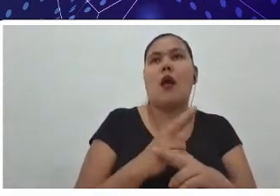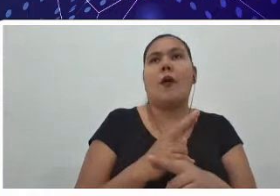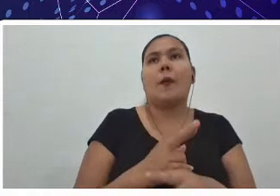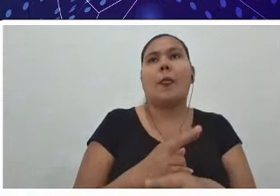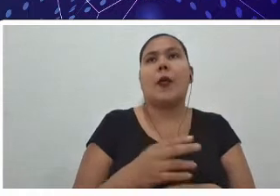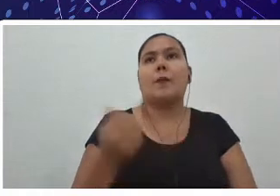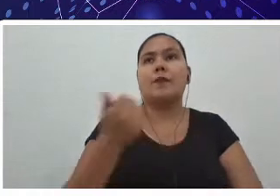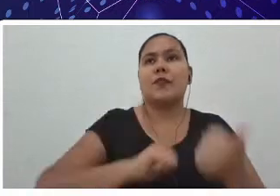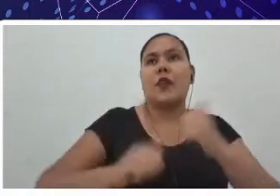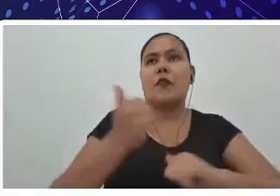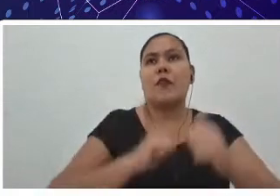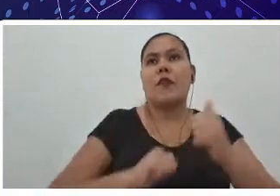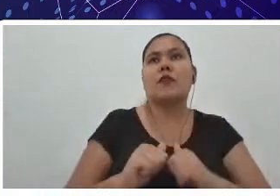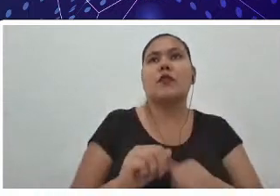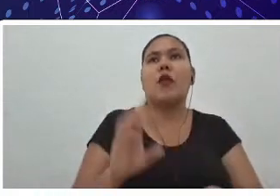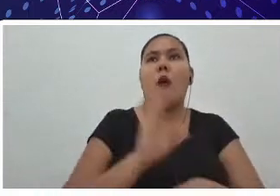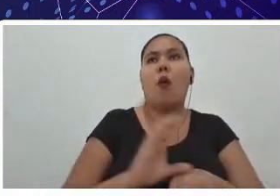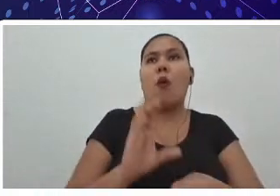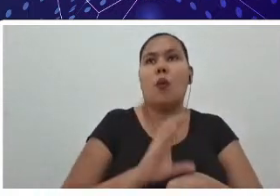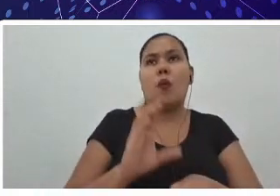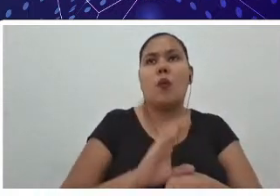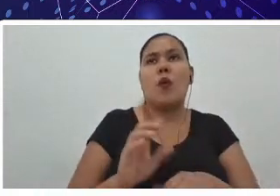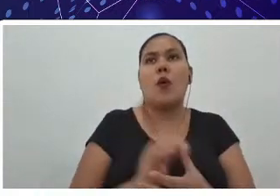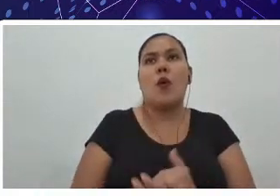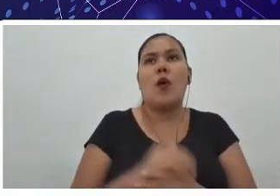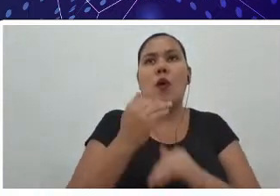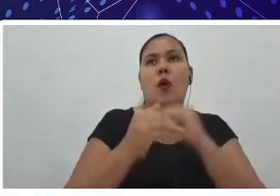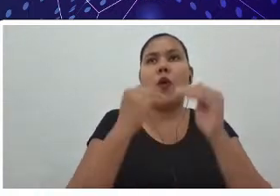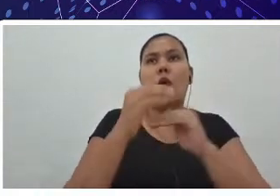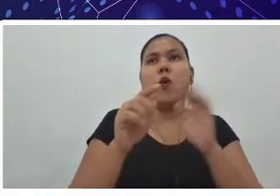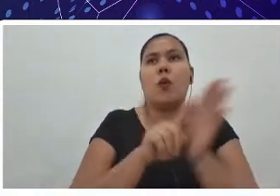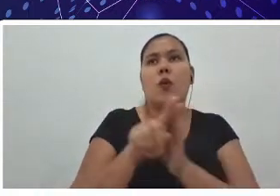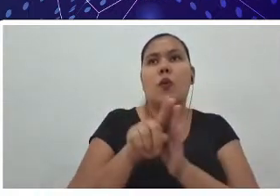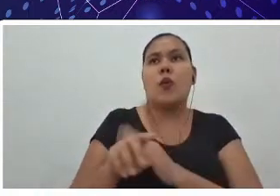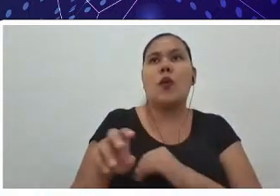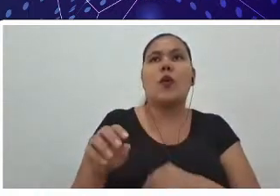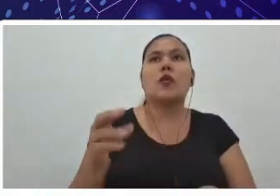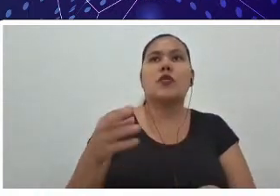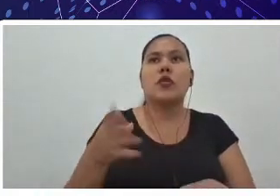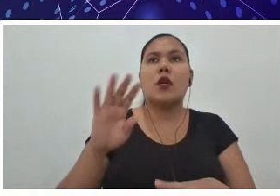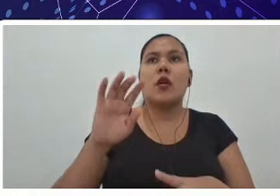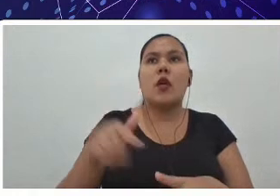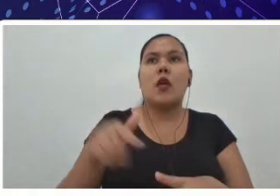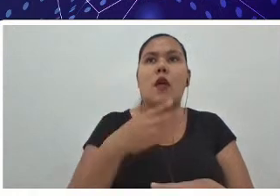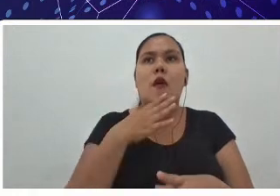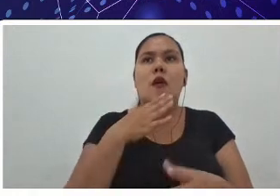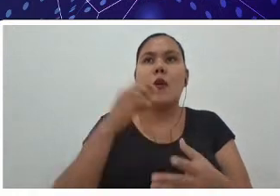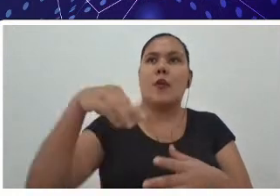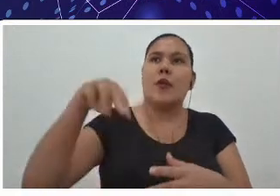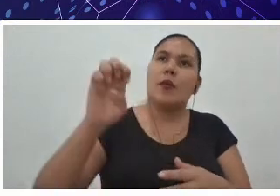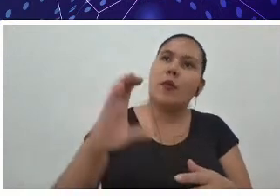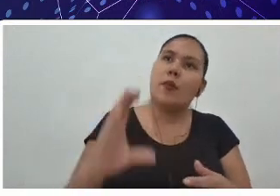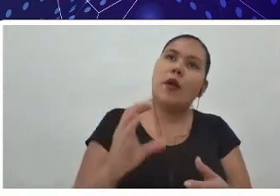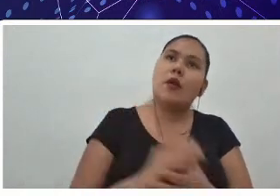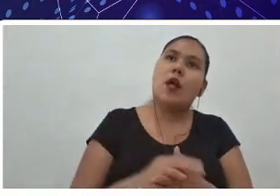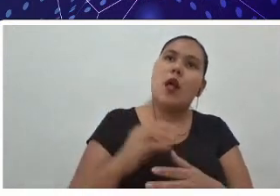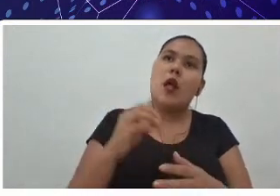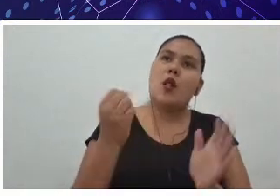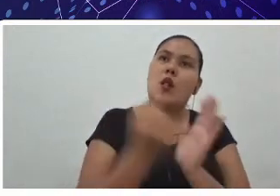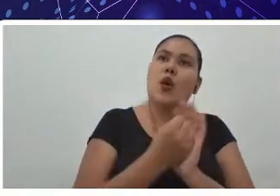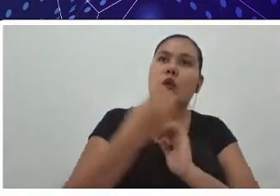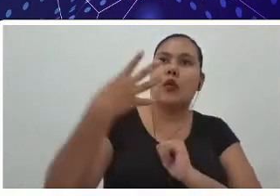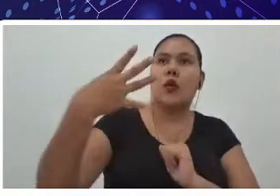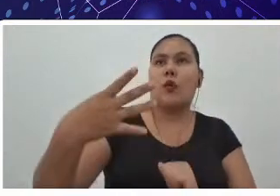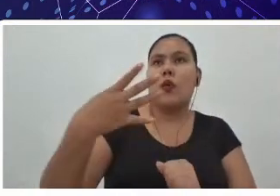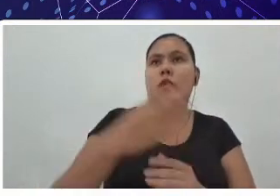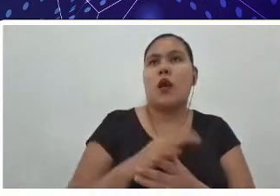cursos, ao processo de ENAD, ao processo de reconhecimento pelo MEC, né, a nota 4, e que mostram,